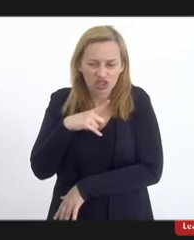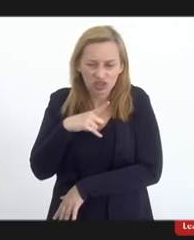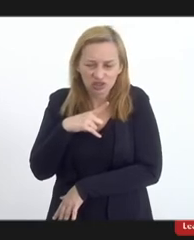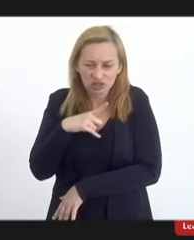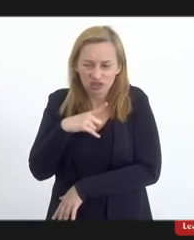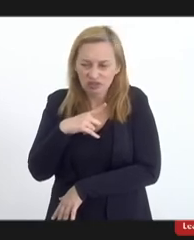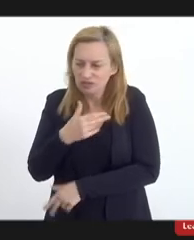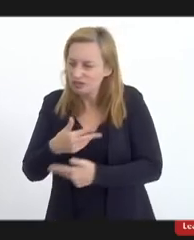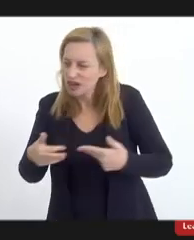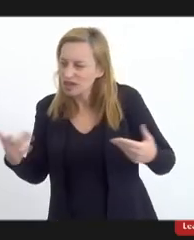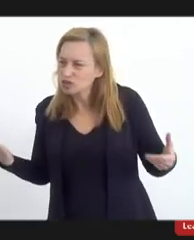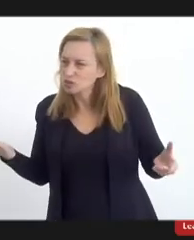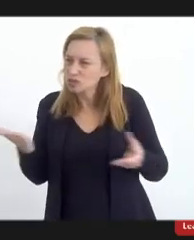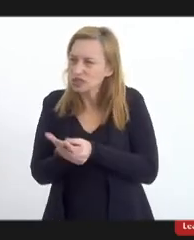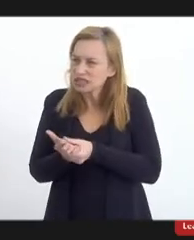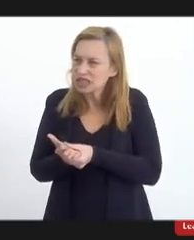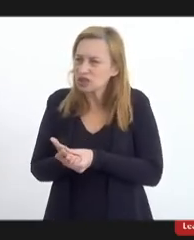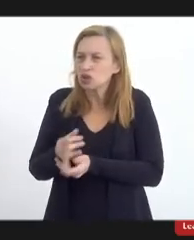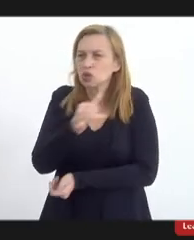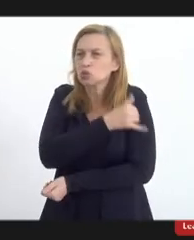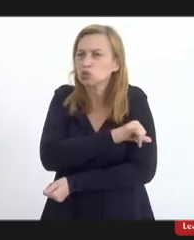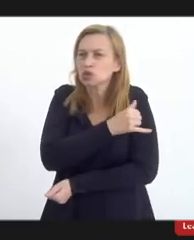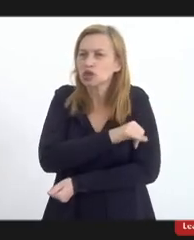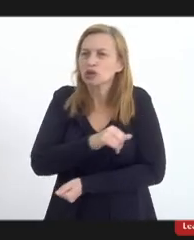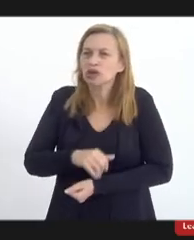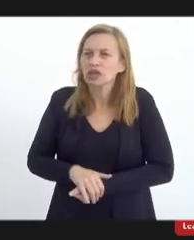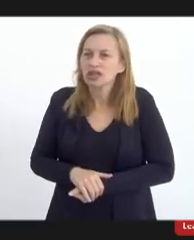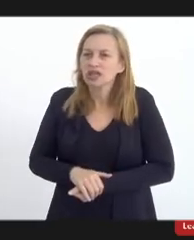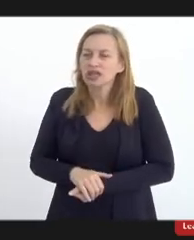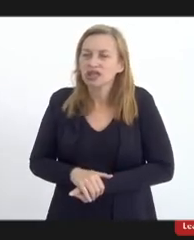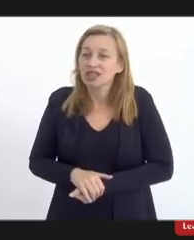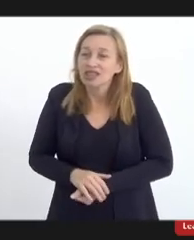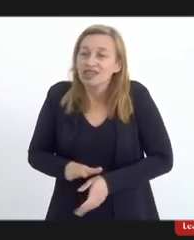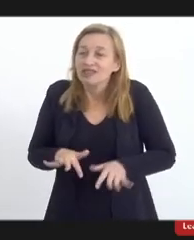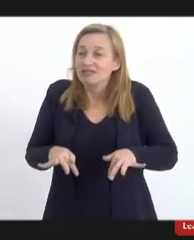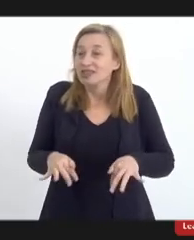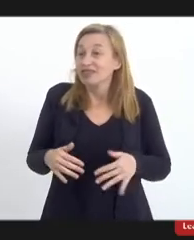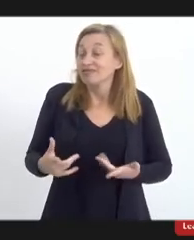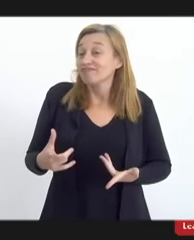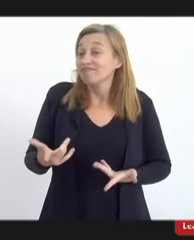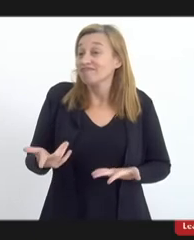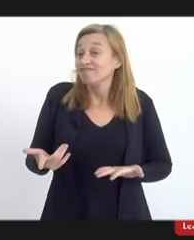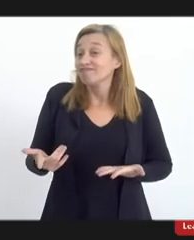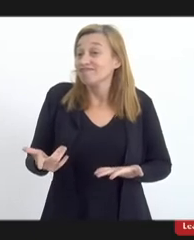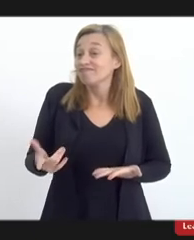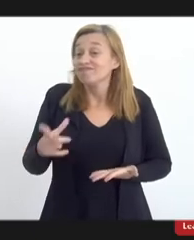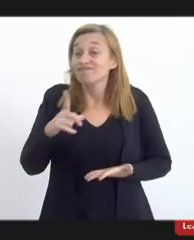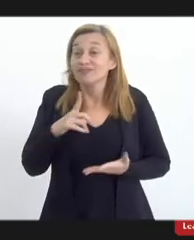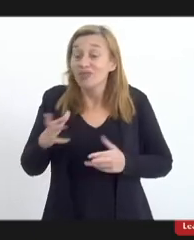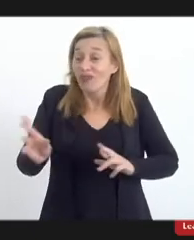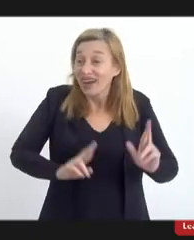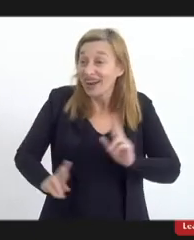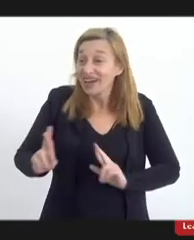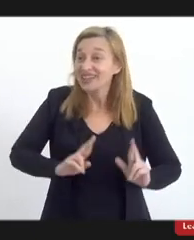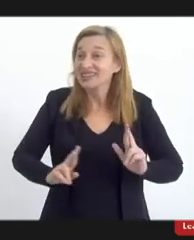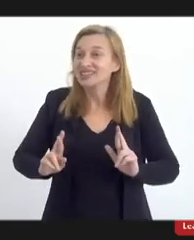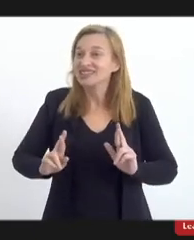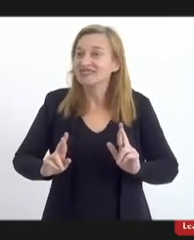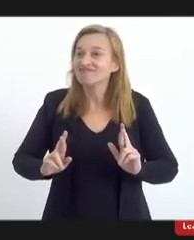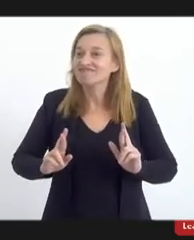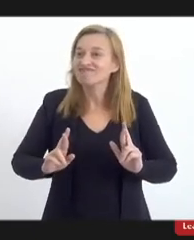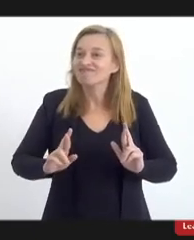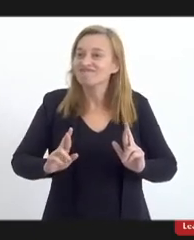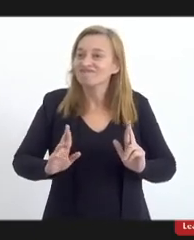processos no Rio e enfim eu tenho uma relação muito afetuosa muito